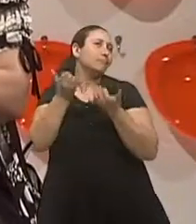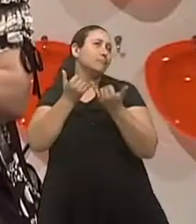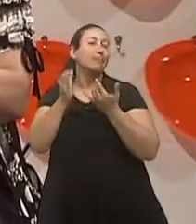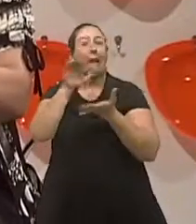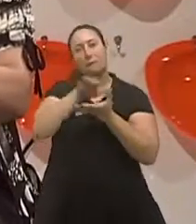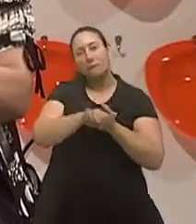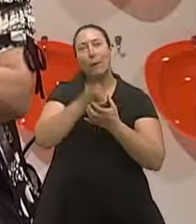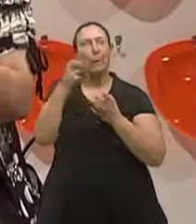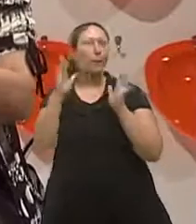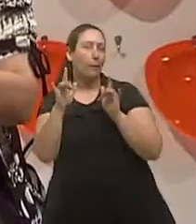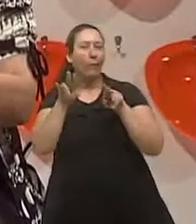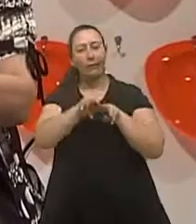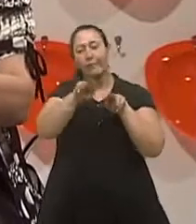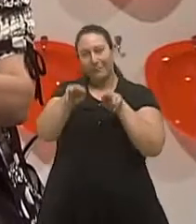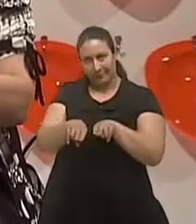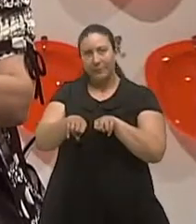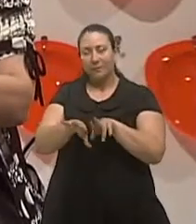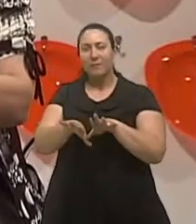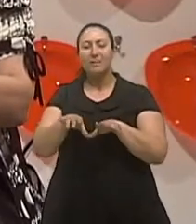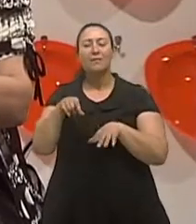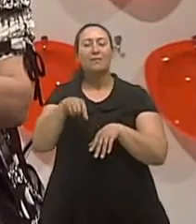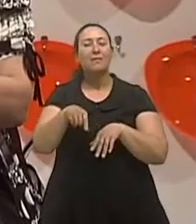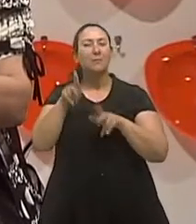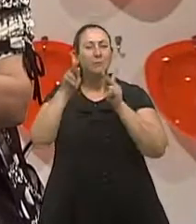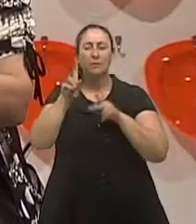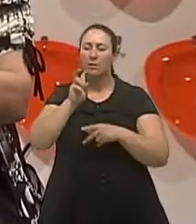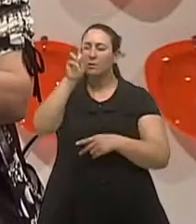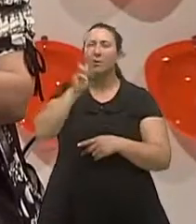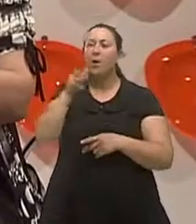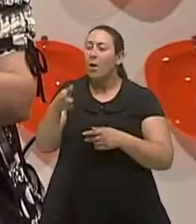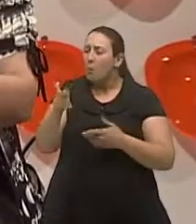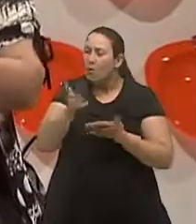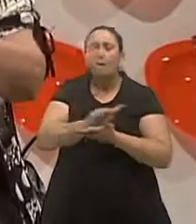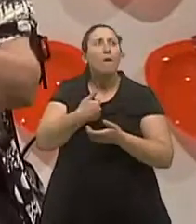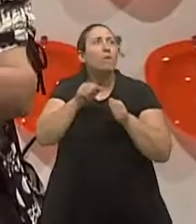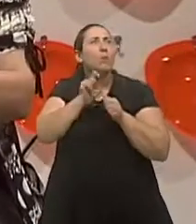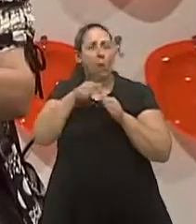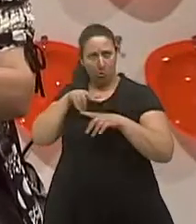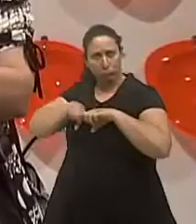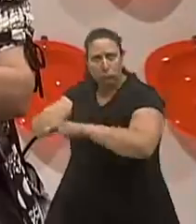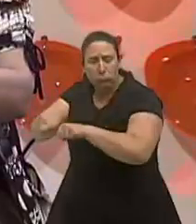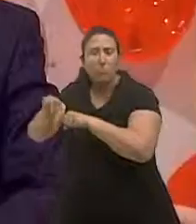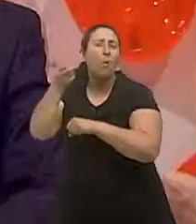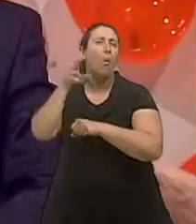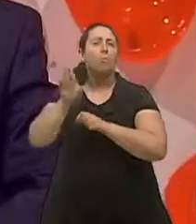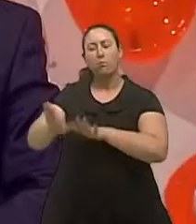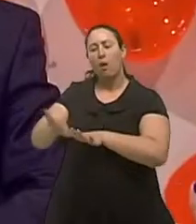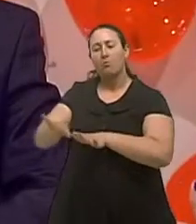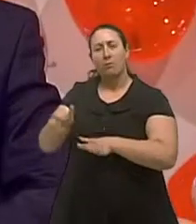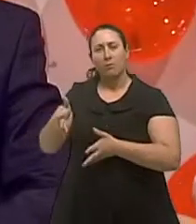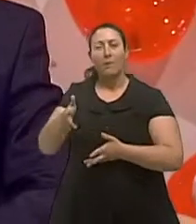está ao lado a gente acorda uma pessoa quando a gente nota que ela faz isso né aquilo assim é apneia é